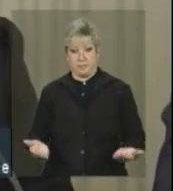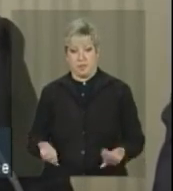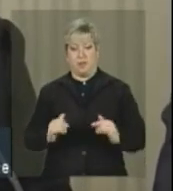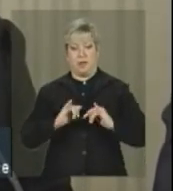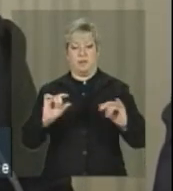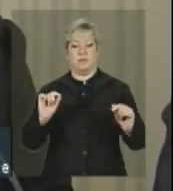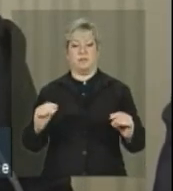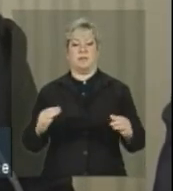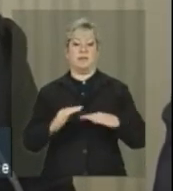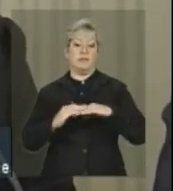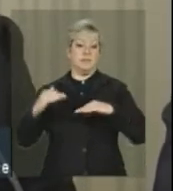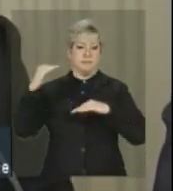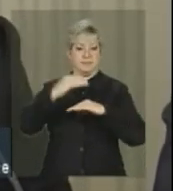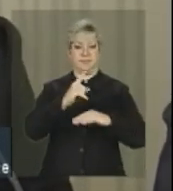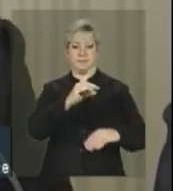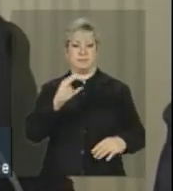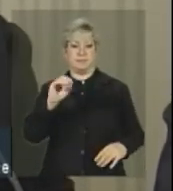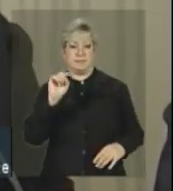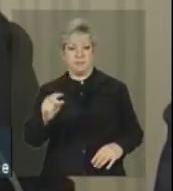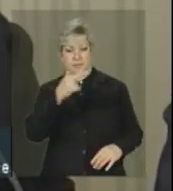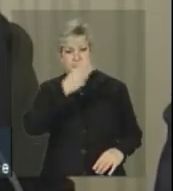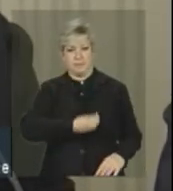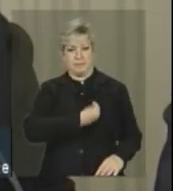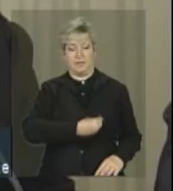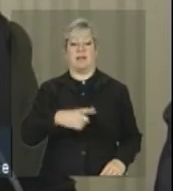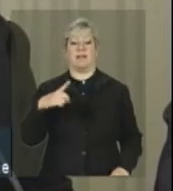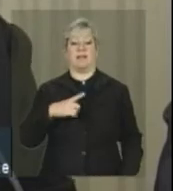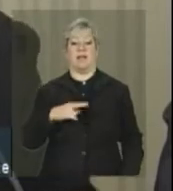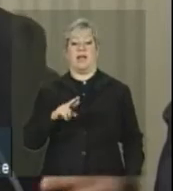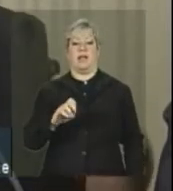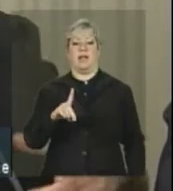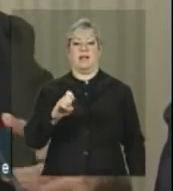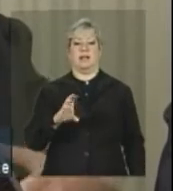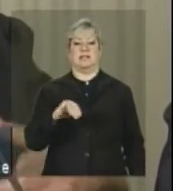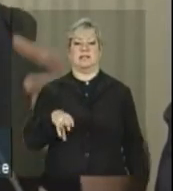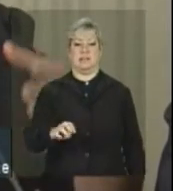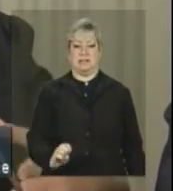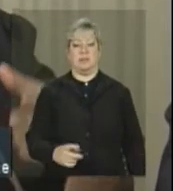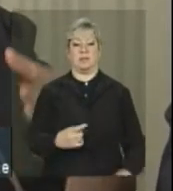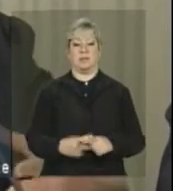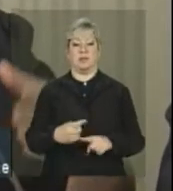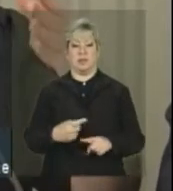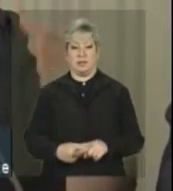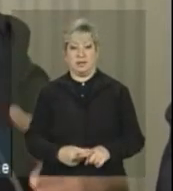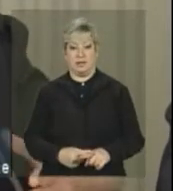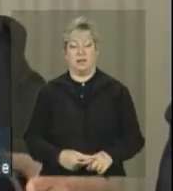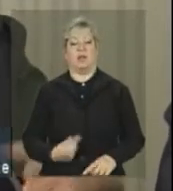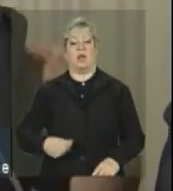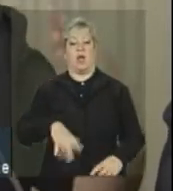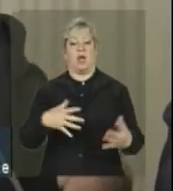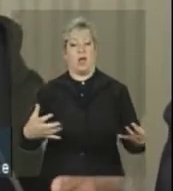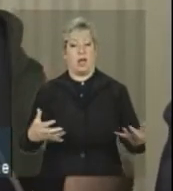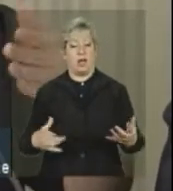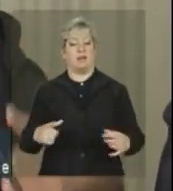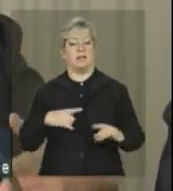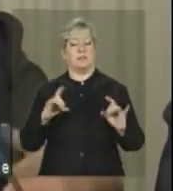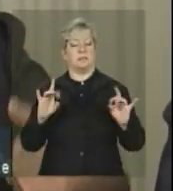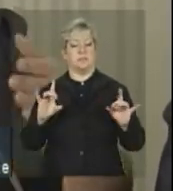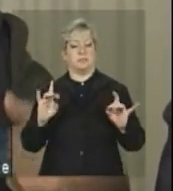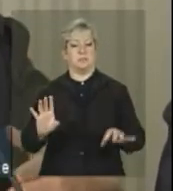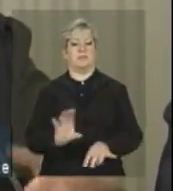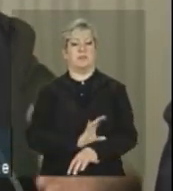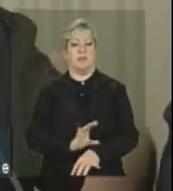acima de 100 mil habitantes que tenham redicine. Por quê? Porque nós queremos que haja qualificação e